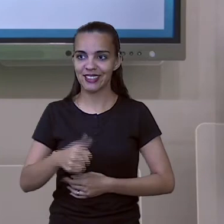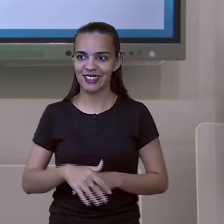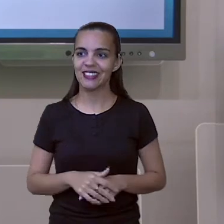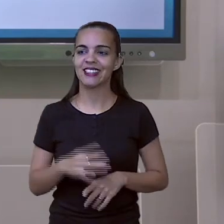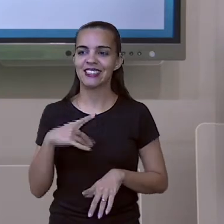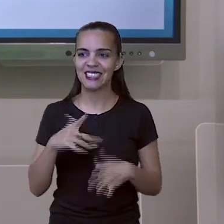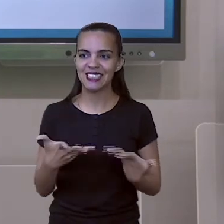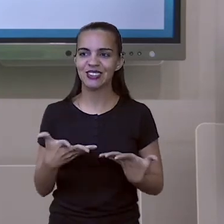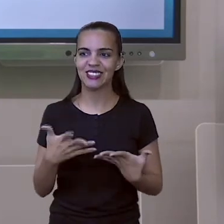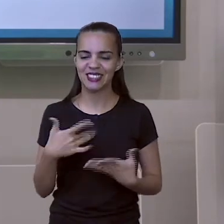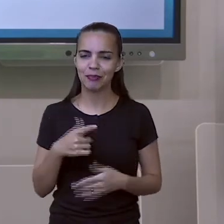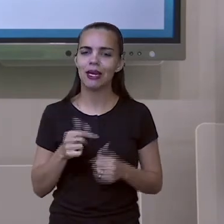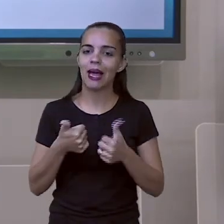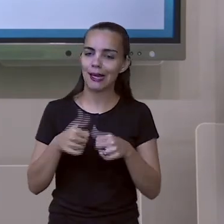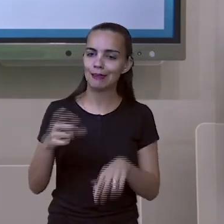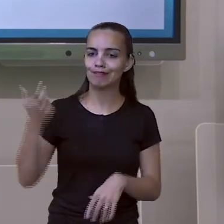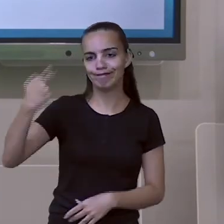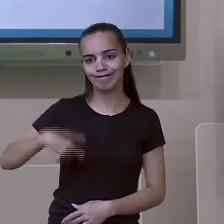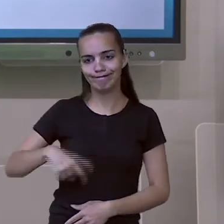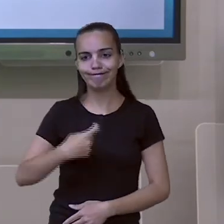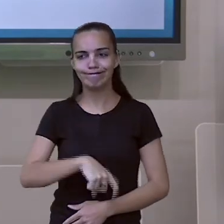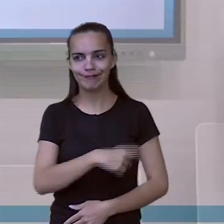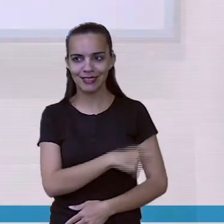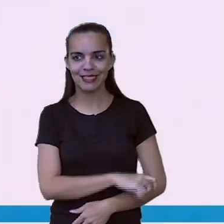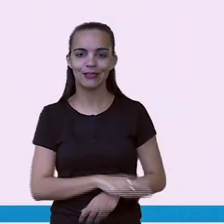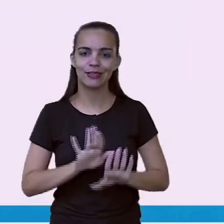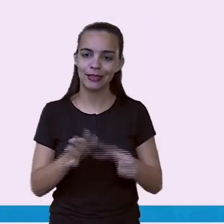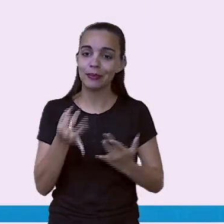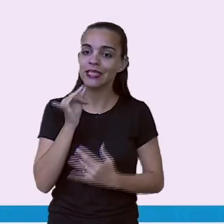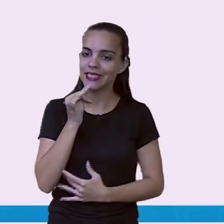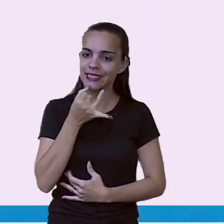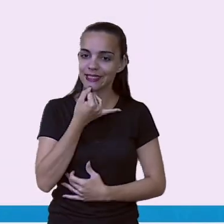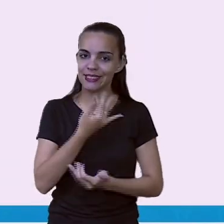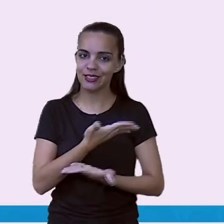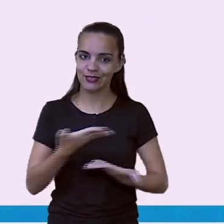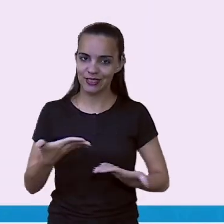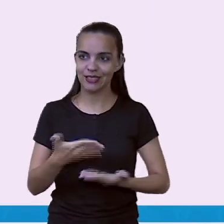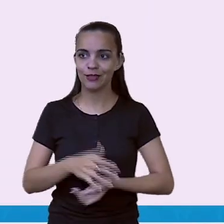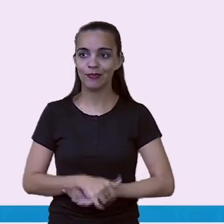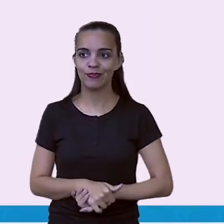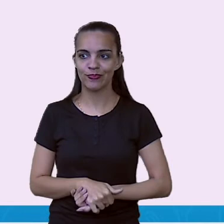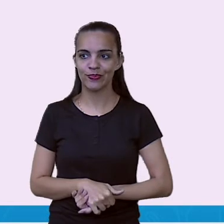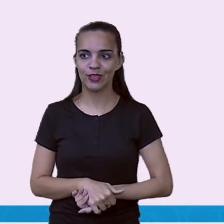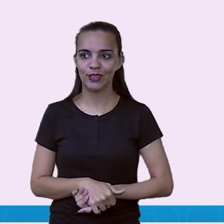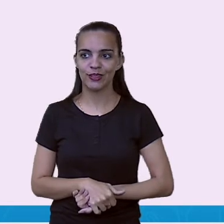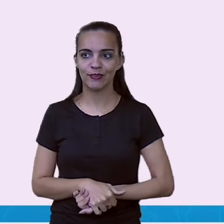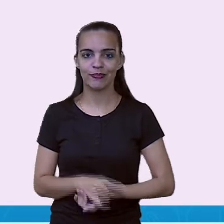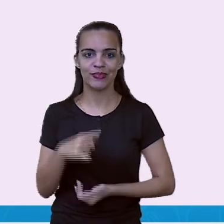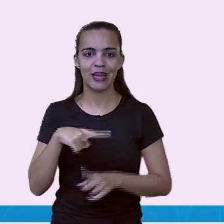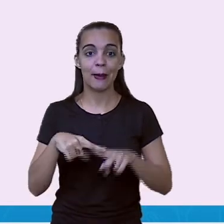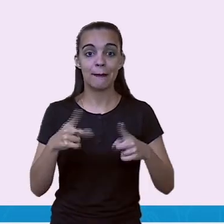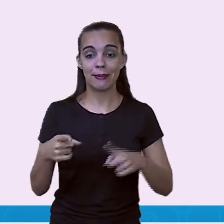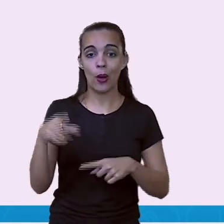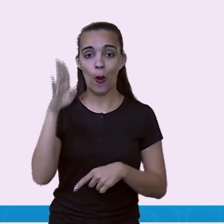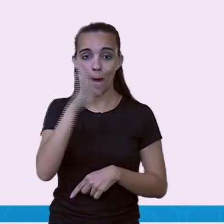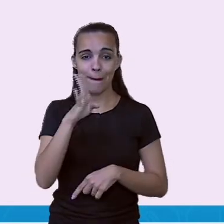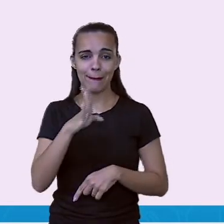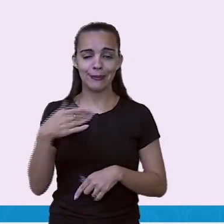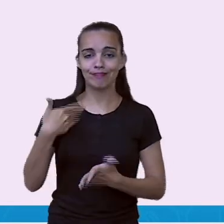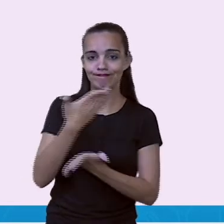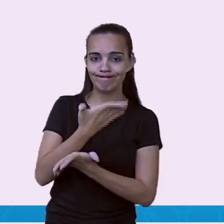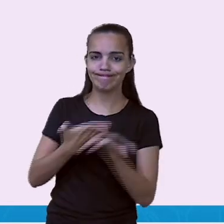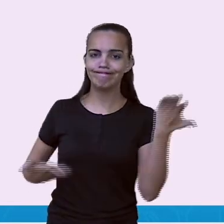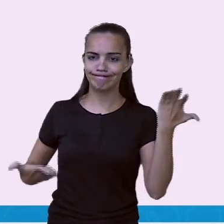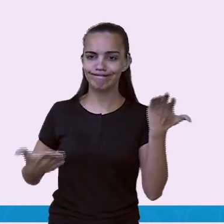ano que deu zebra, que foi esse ano, quem acompanhou aí é a Copa América.